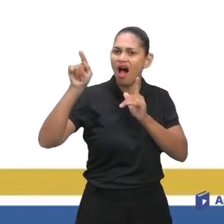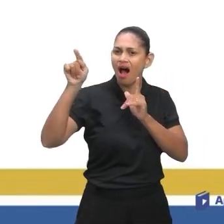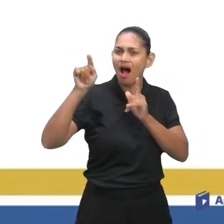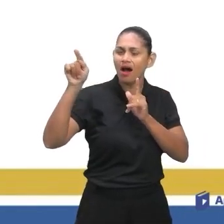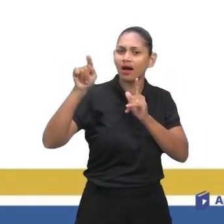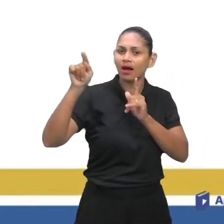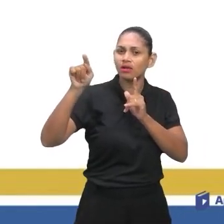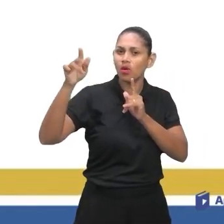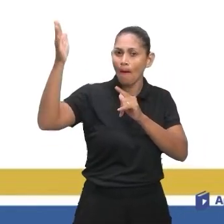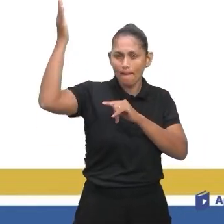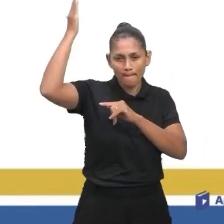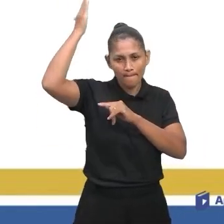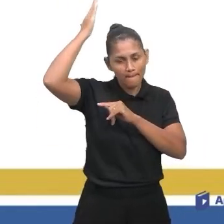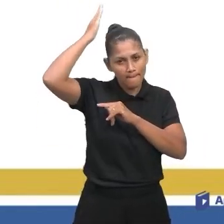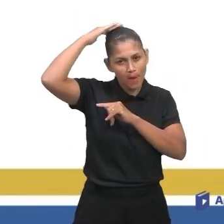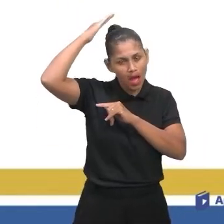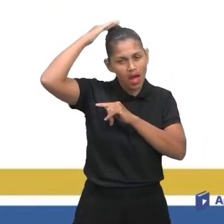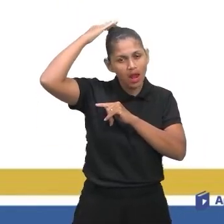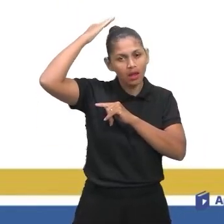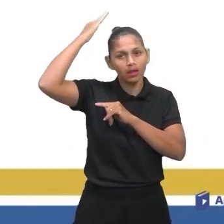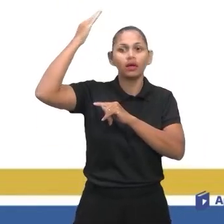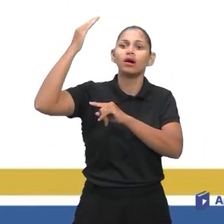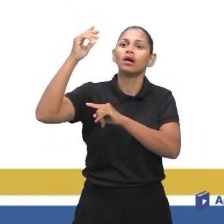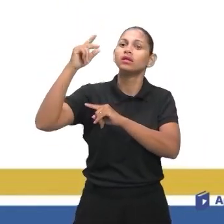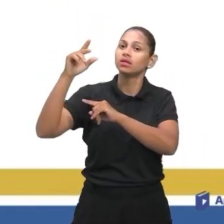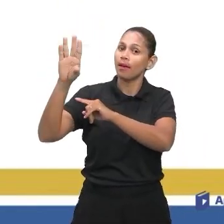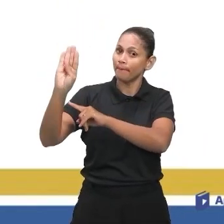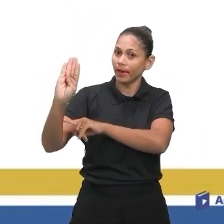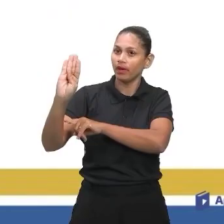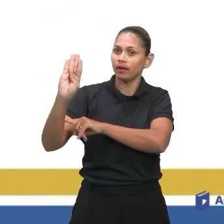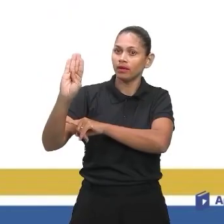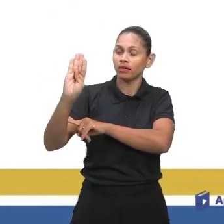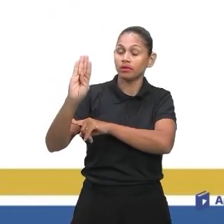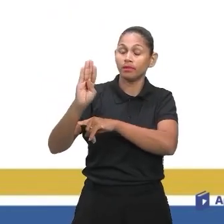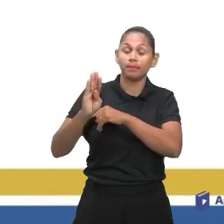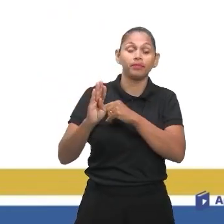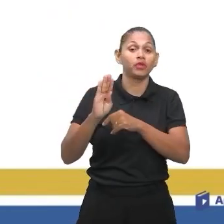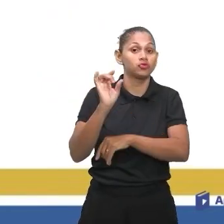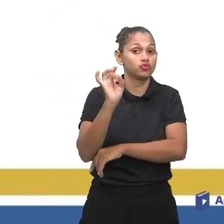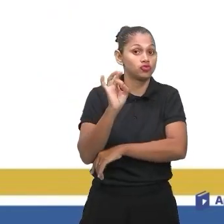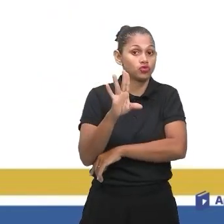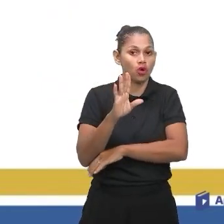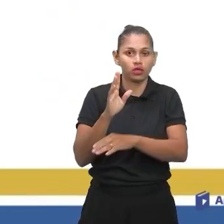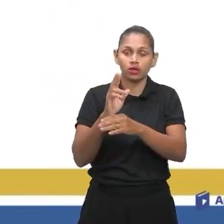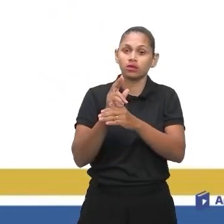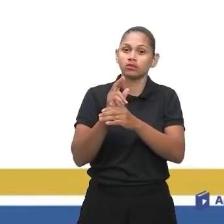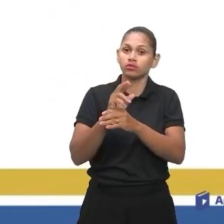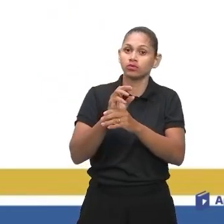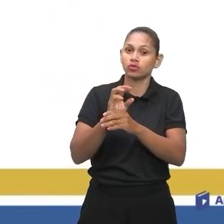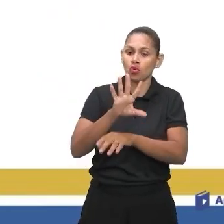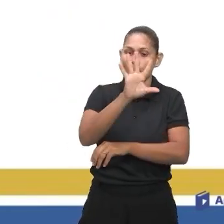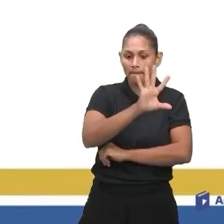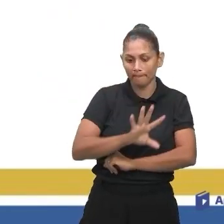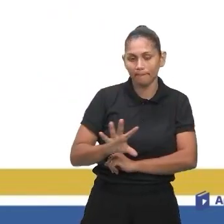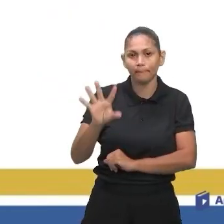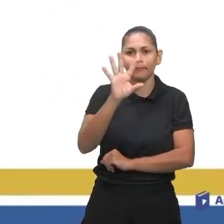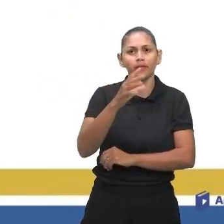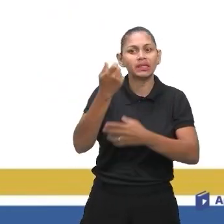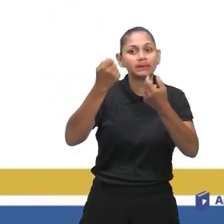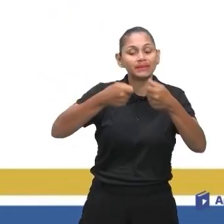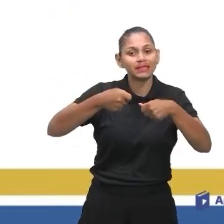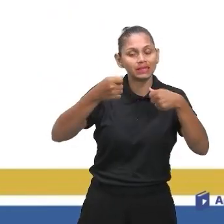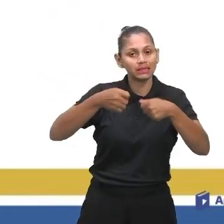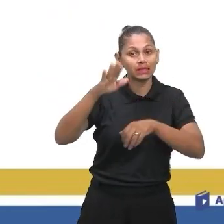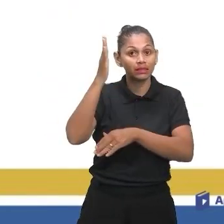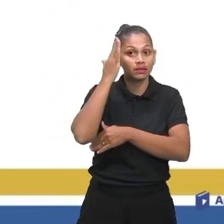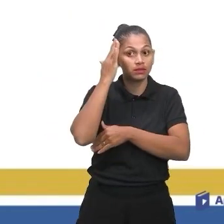distância, ela representa 500 quilômetros de distância no mapa. Só que no mapa, a gente quer saber o tamanho desse desenho. Então,